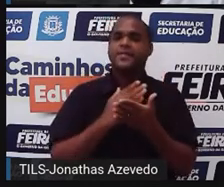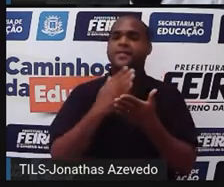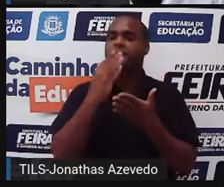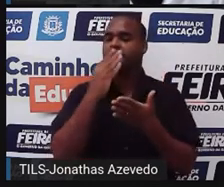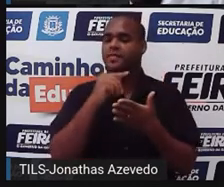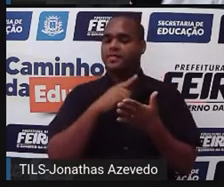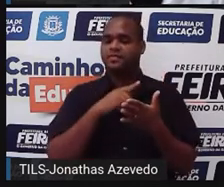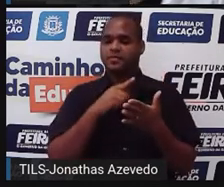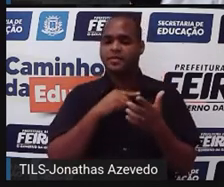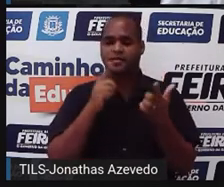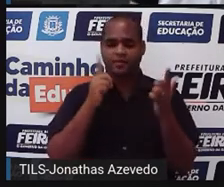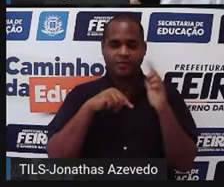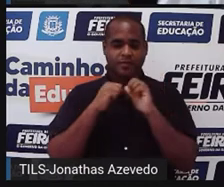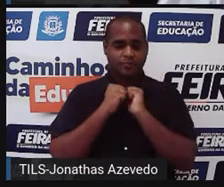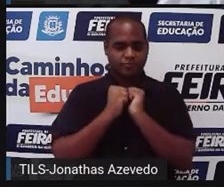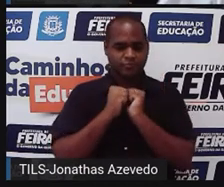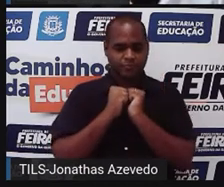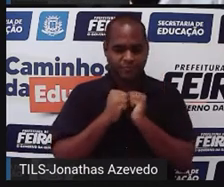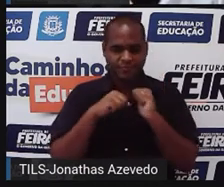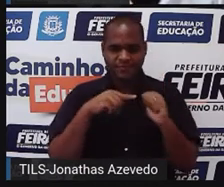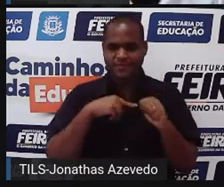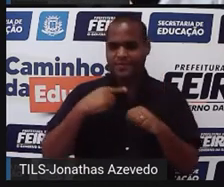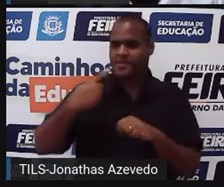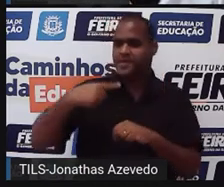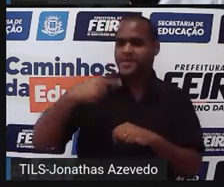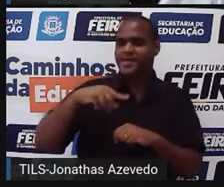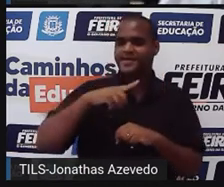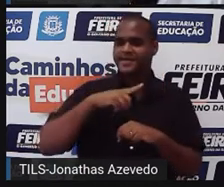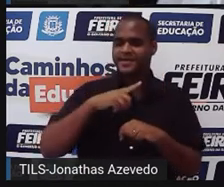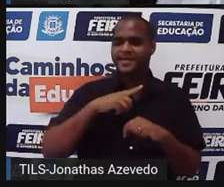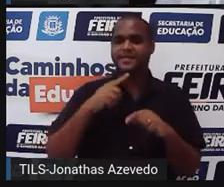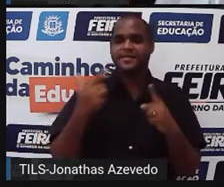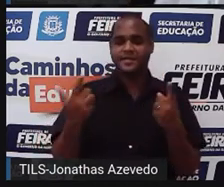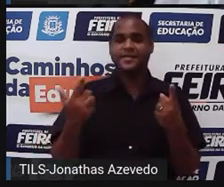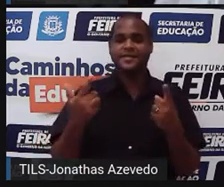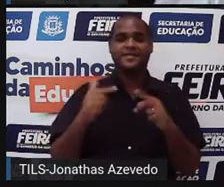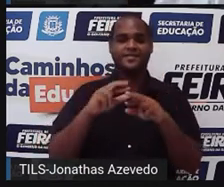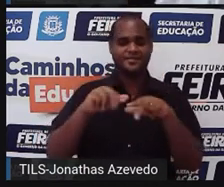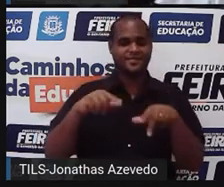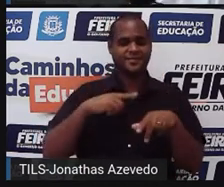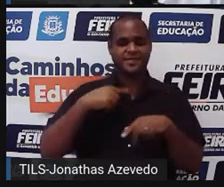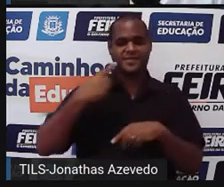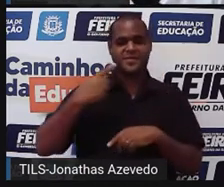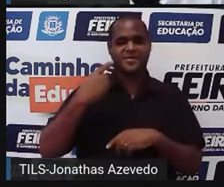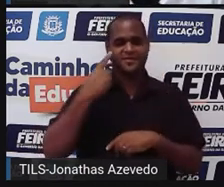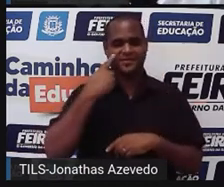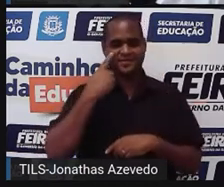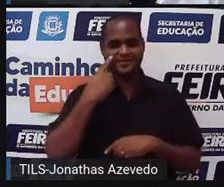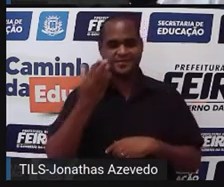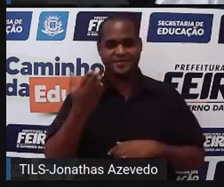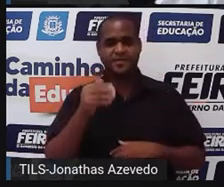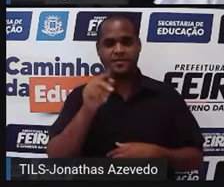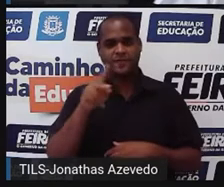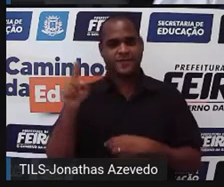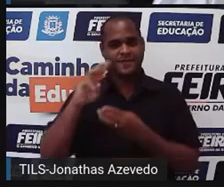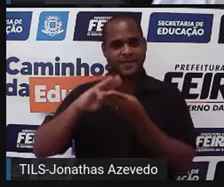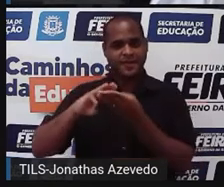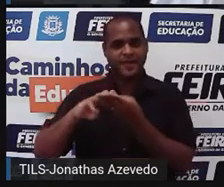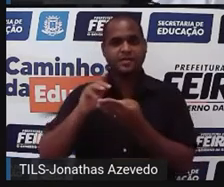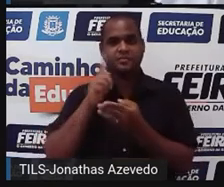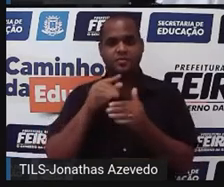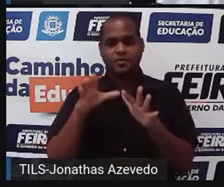juntos ler, fazer a primeira leitura desse problema aqui. Tá bom? E aí diz o seguinte, a professora de